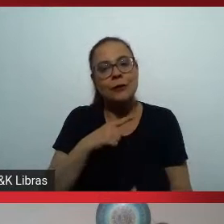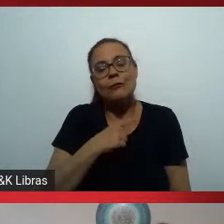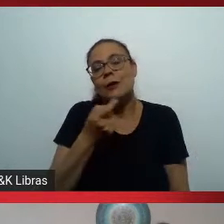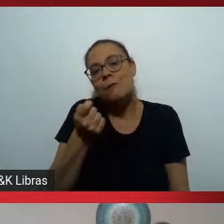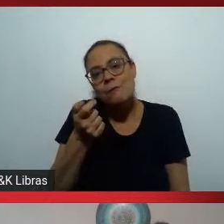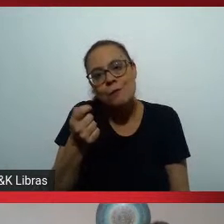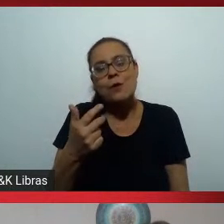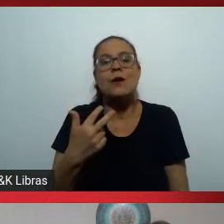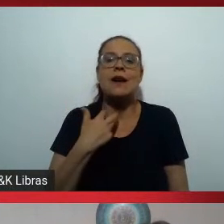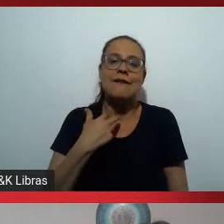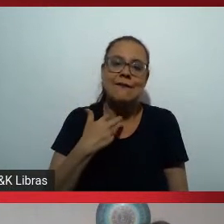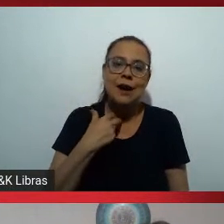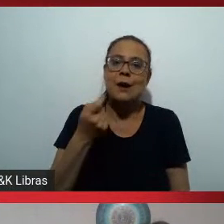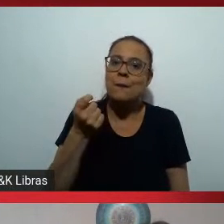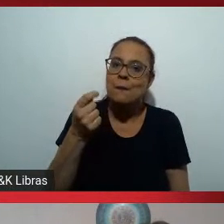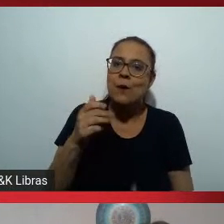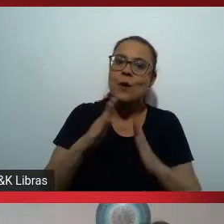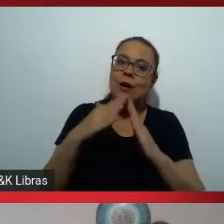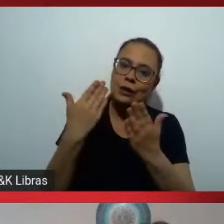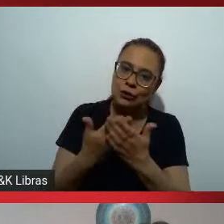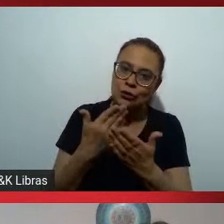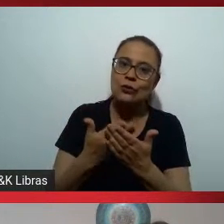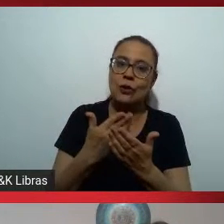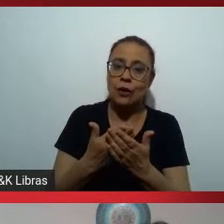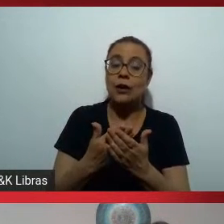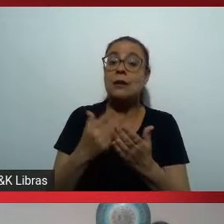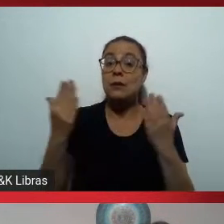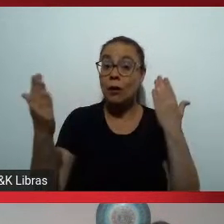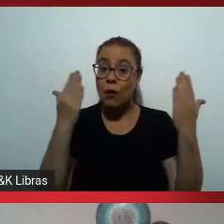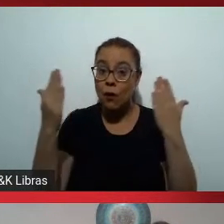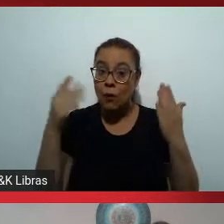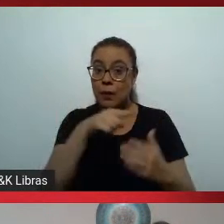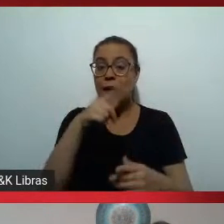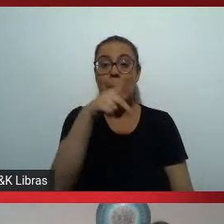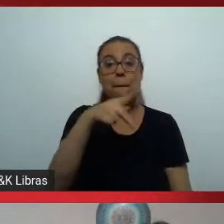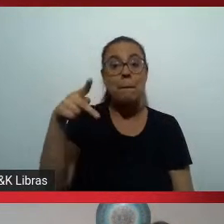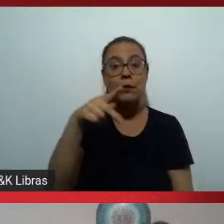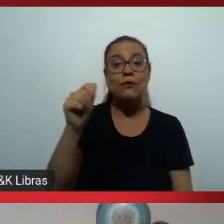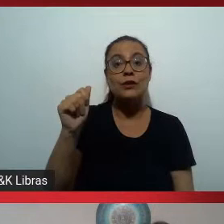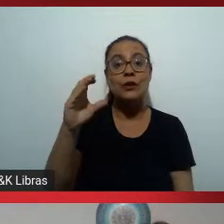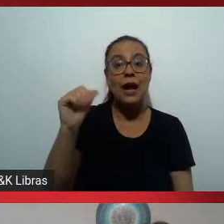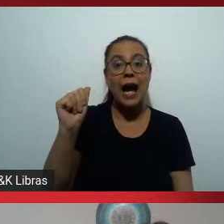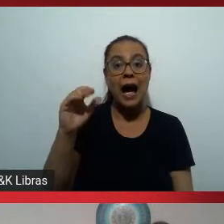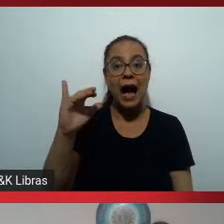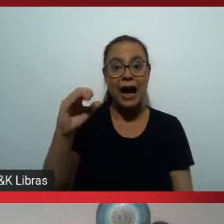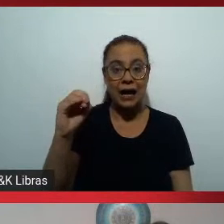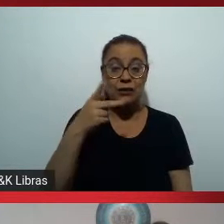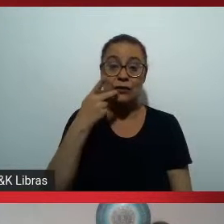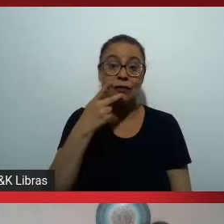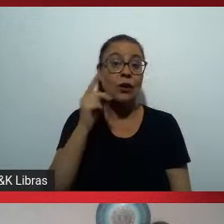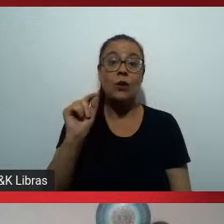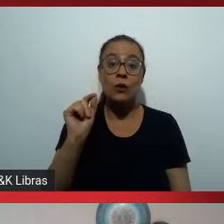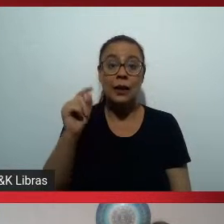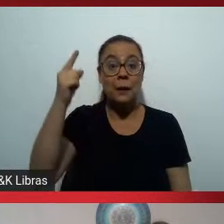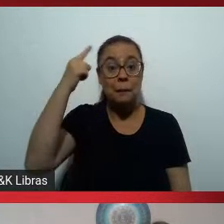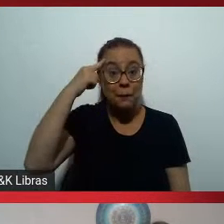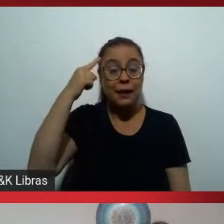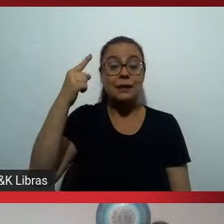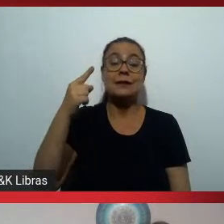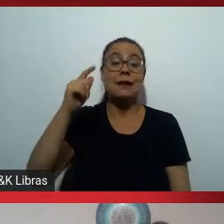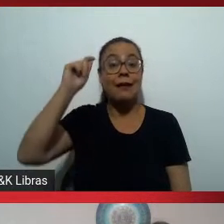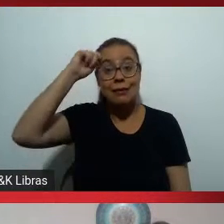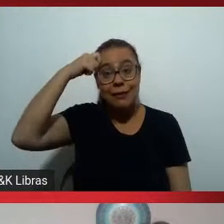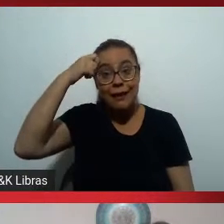medicina e comparando com o que o professor Acácio falou que eu já falei na resposta anterior quando você pensa que o negro já tem uma dificuldade